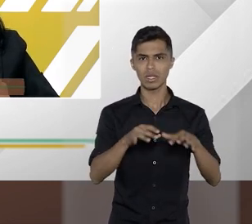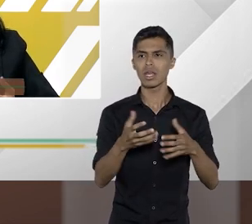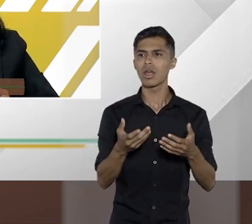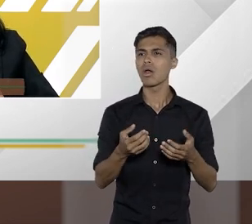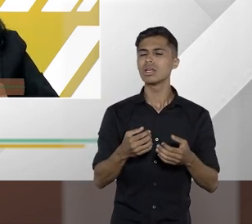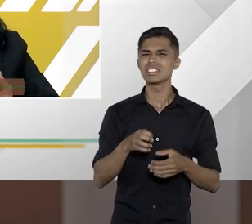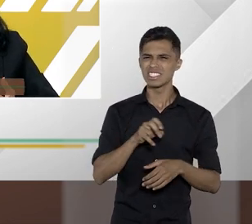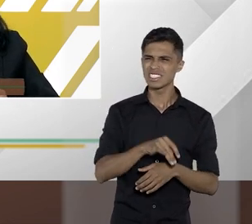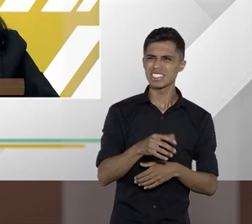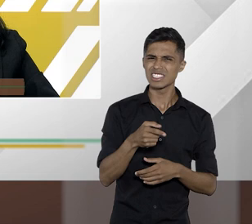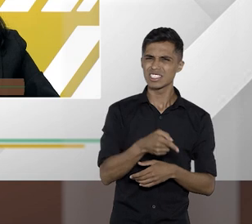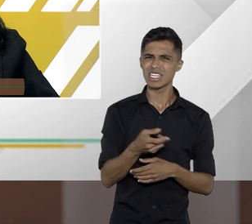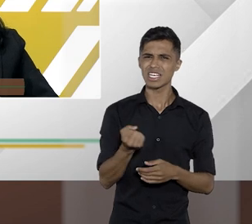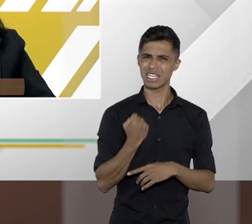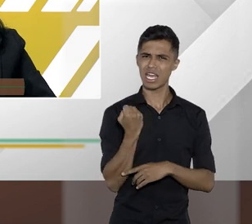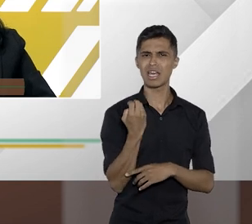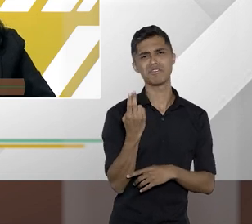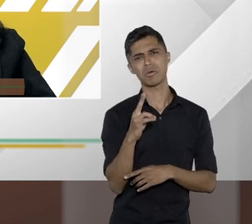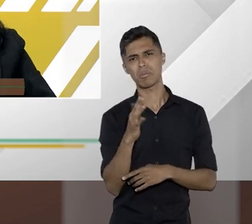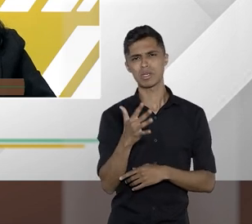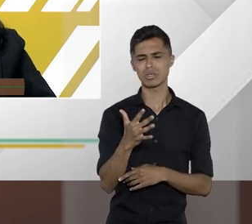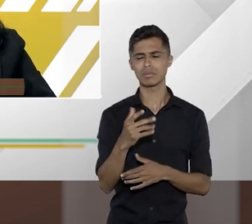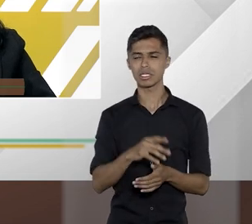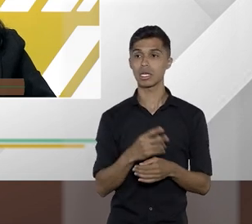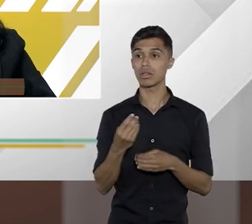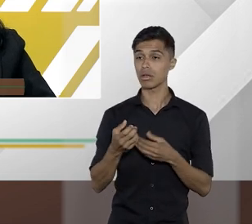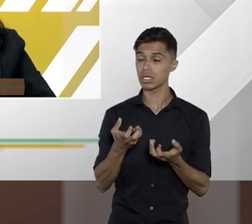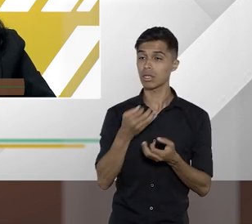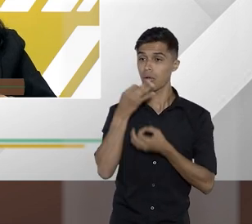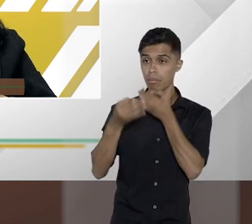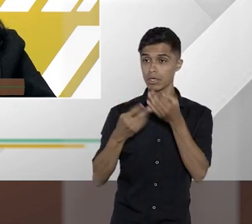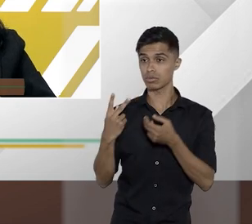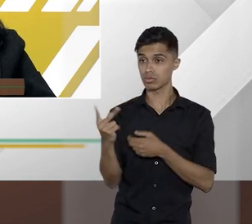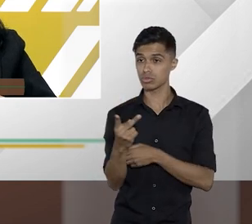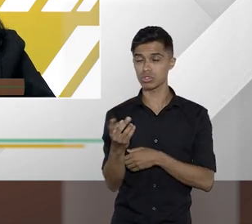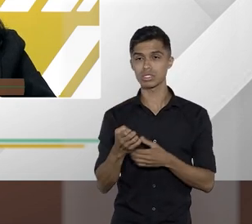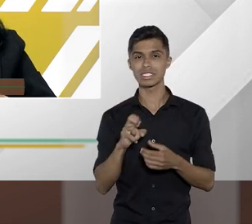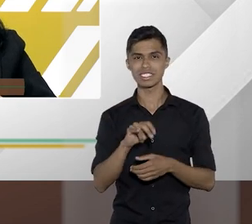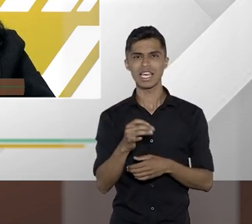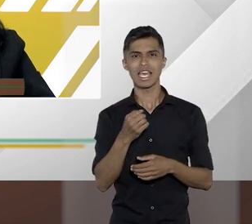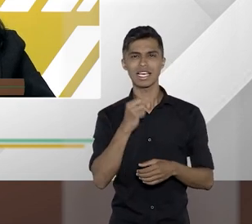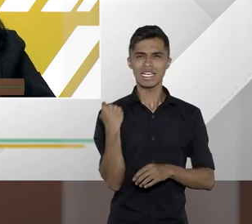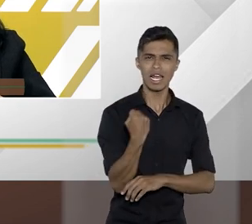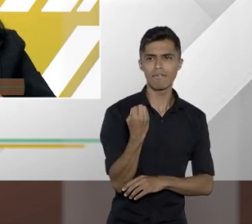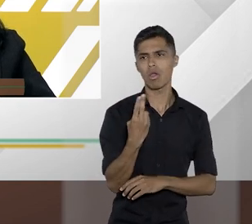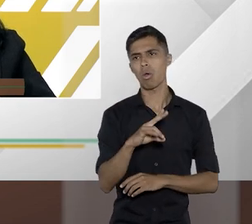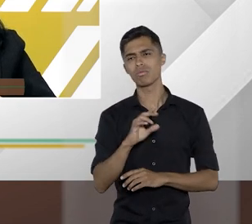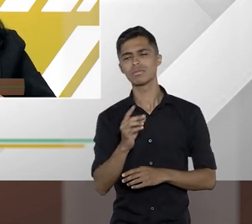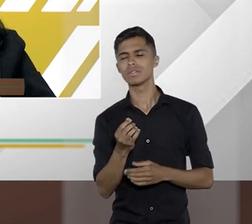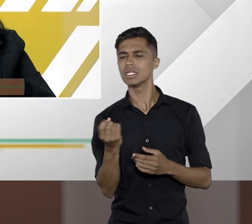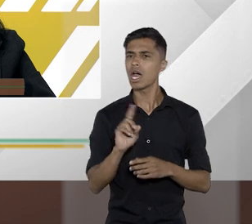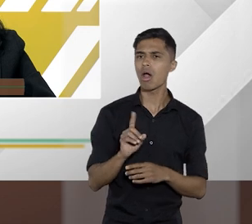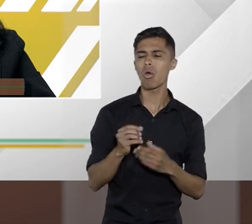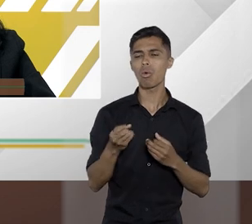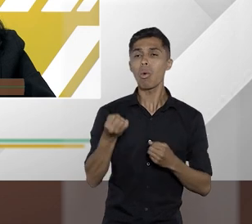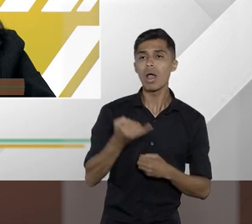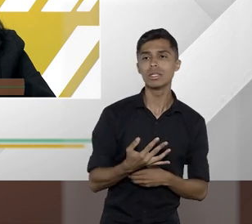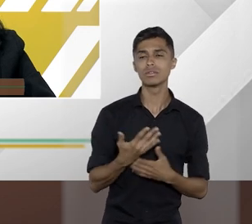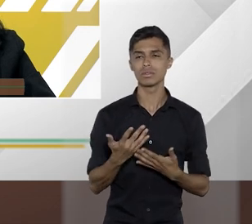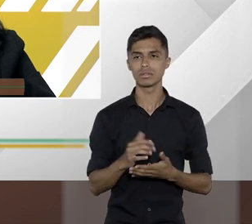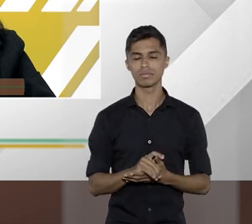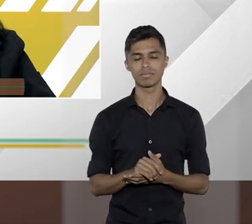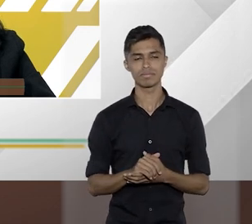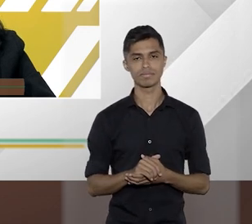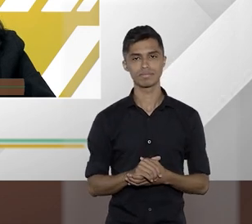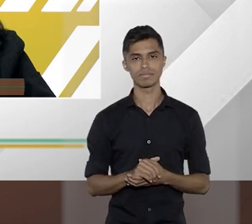inclusive, avaliassem ou ponderassem a respeito desse ponto aí sobre o peso para o contribuinte do vazamento de dados deles.